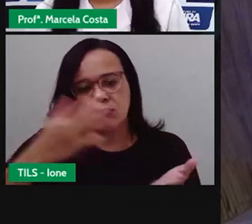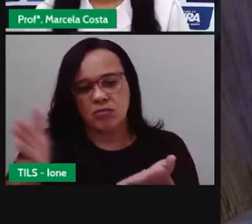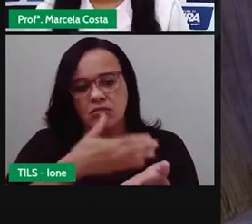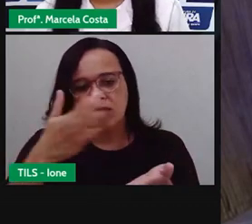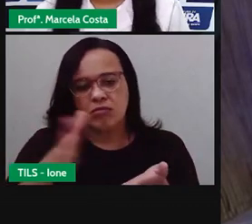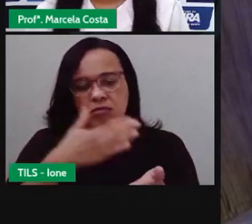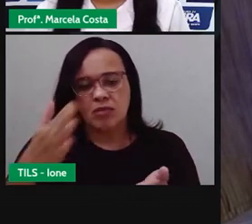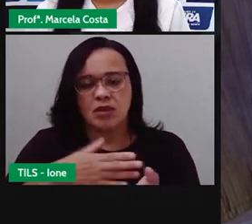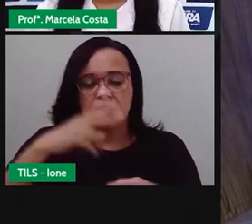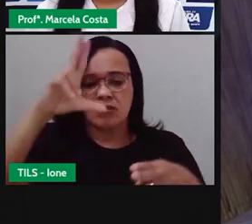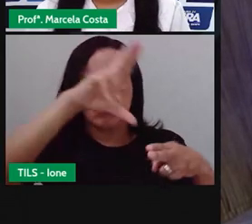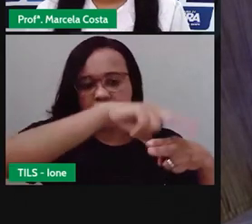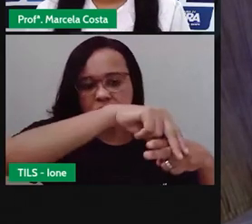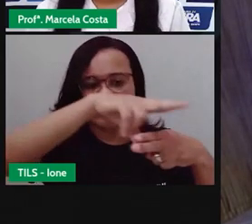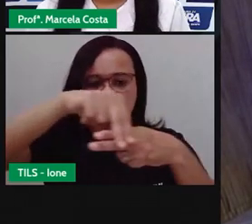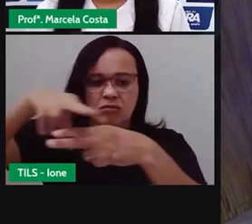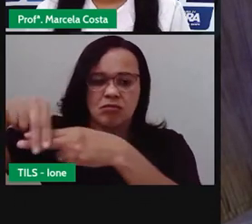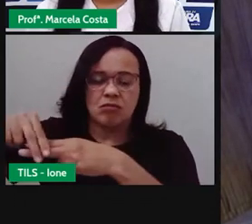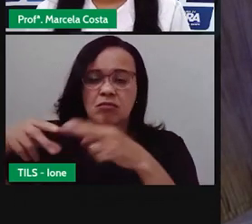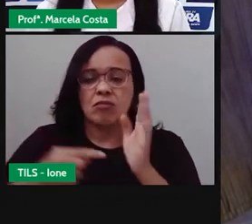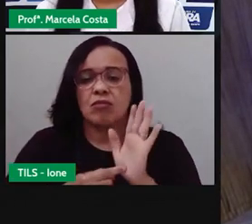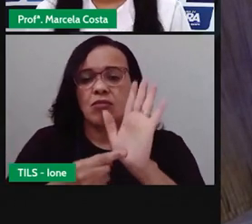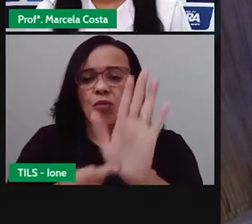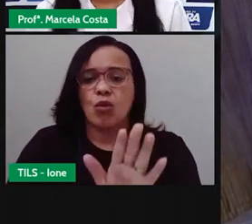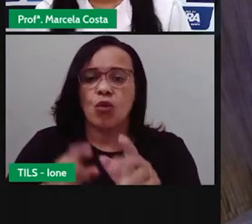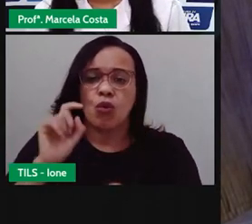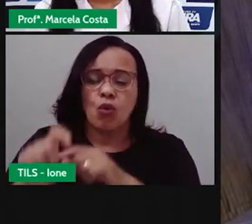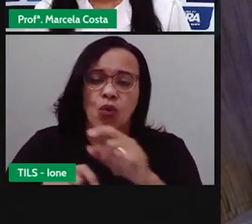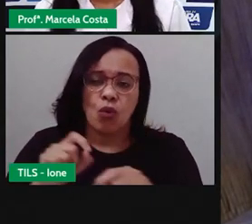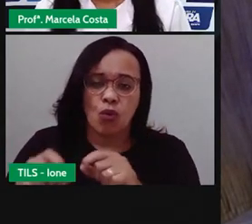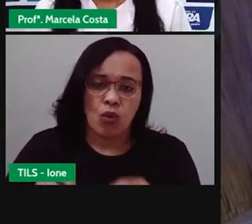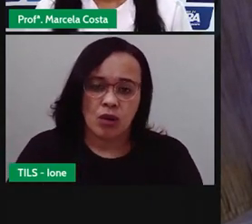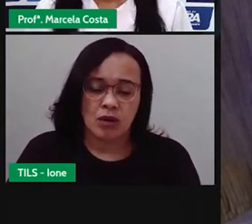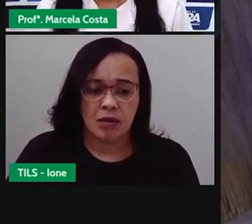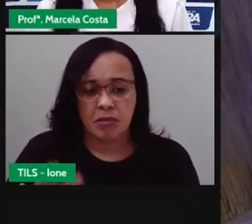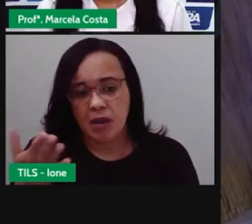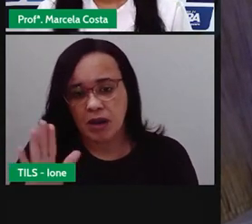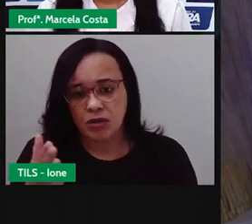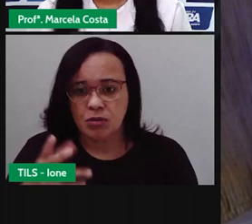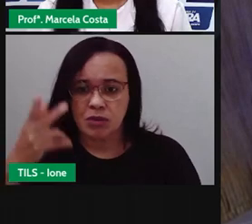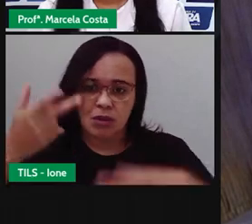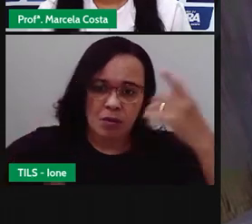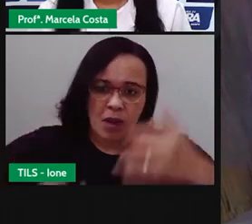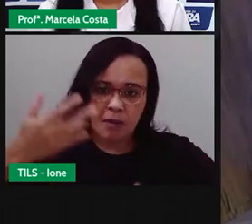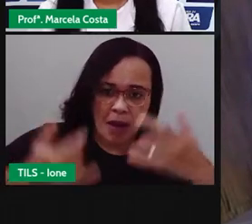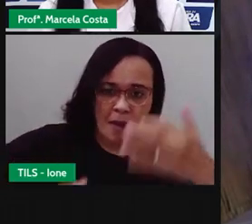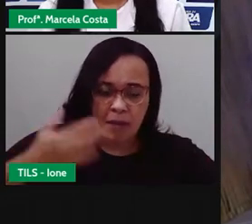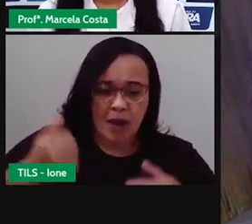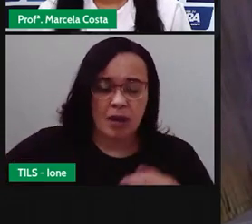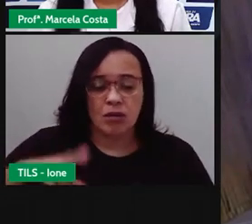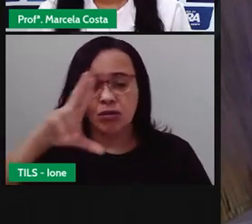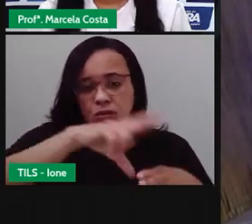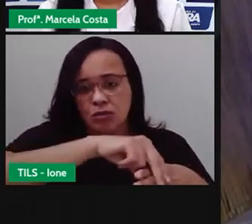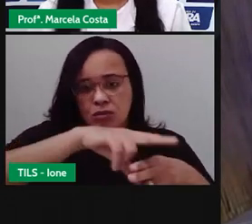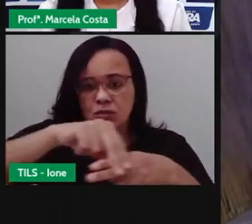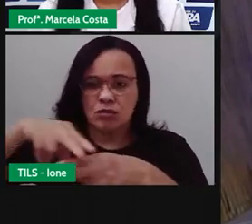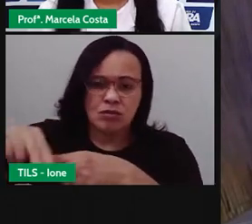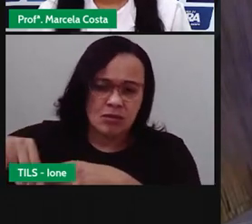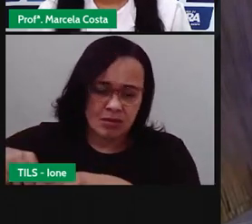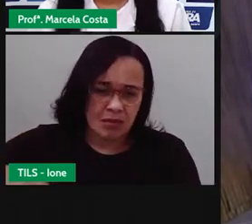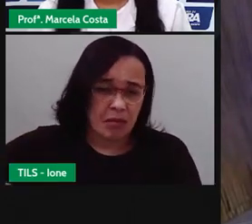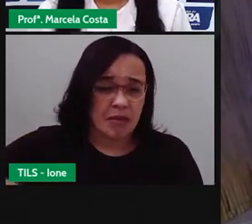é o Cordel apresentando o Cordel, que é mais ou menos assim. O folheto de Cordel fala do nosso